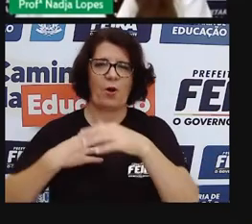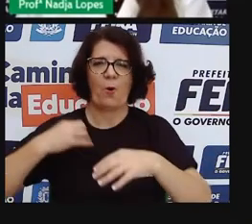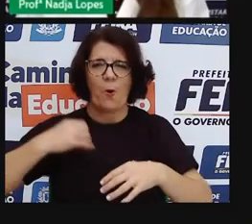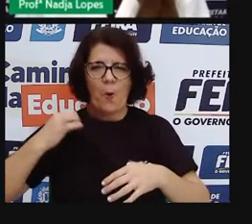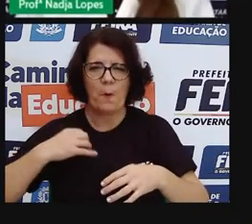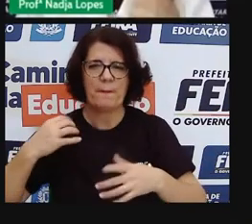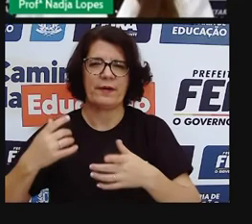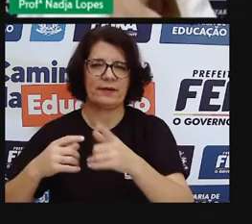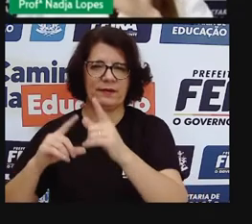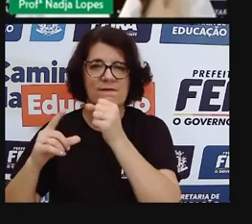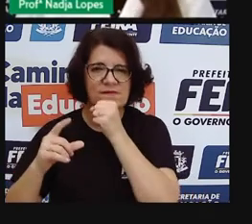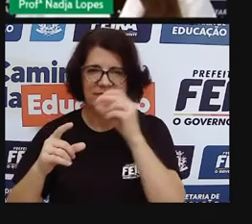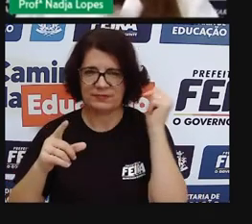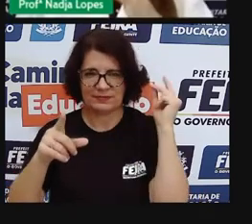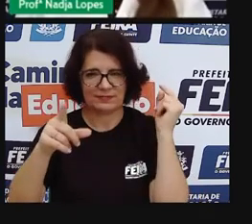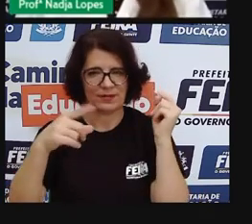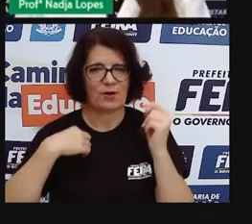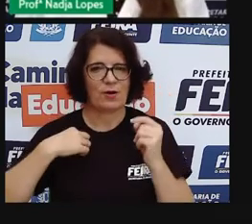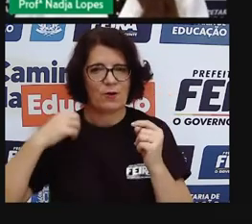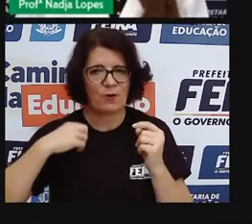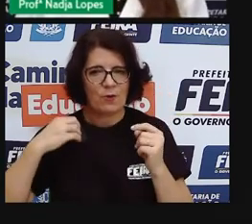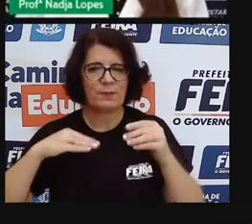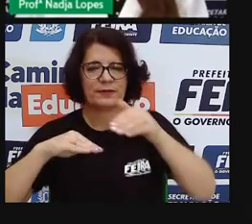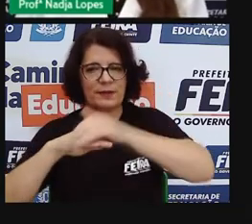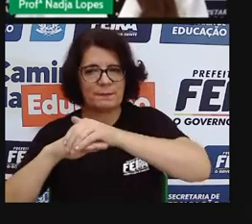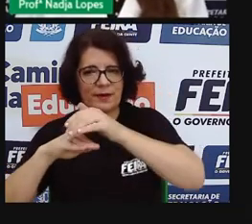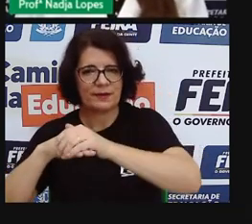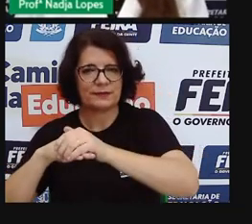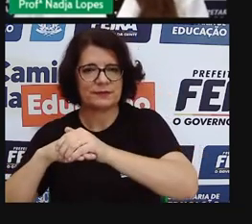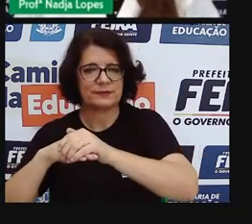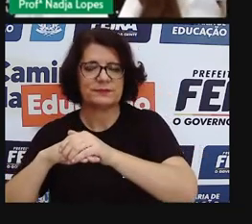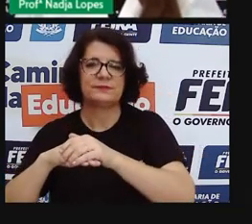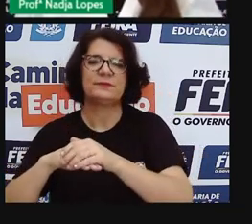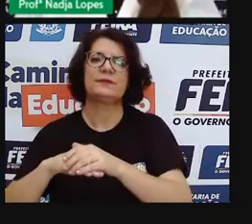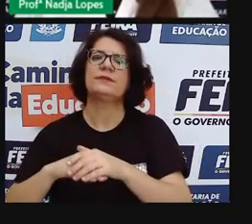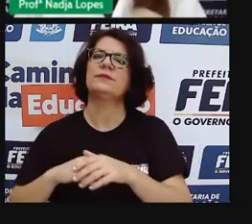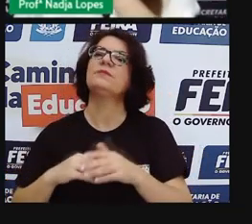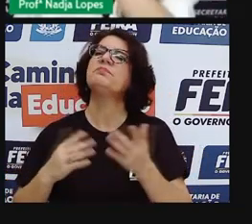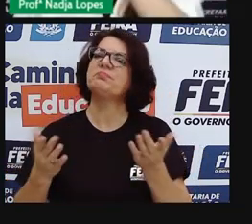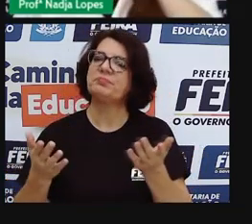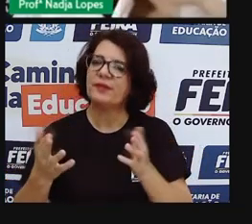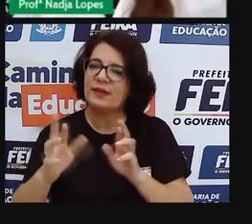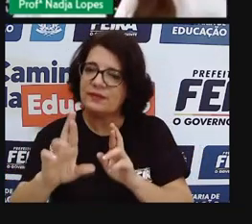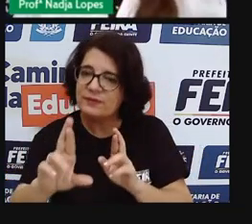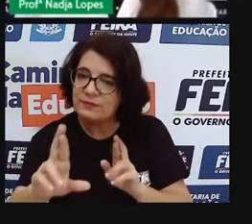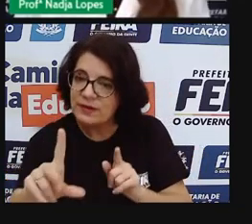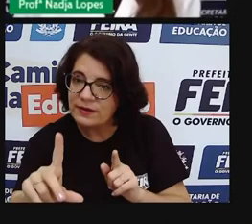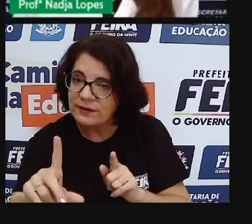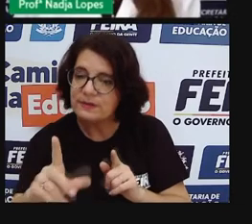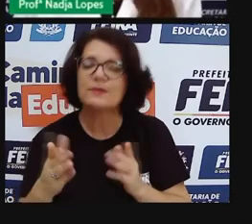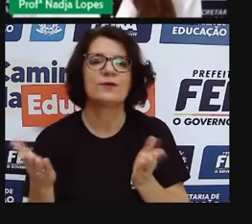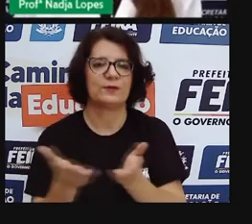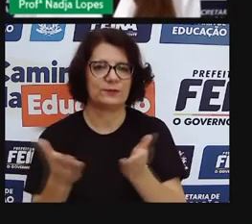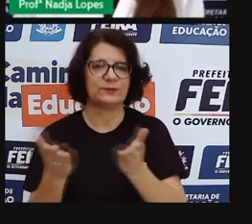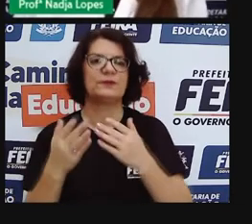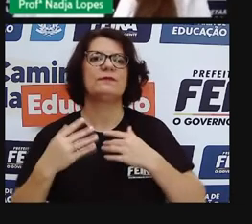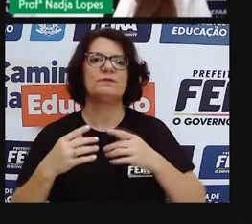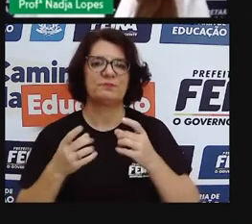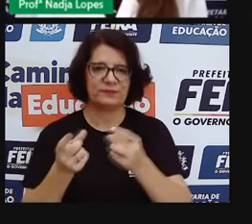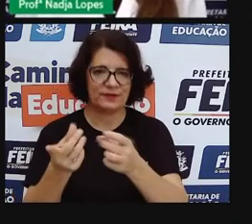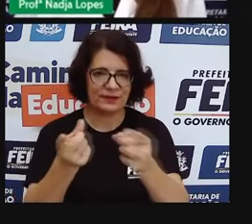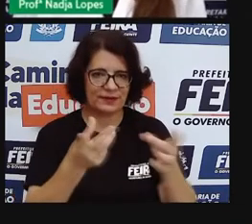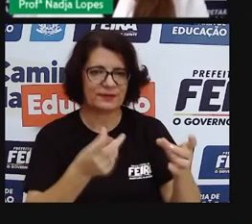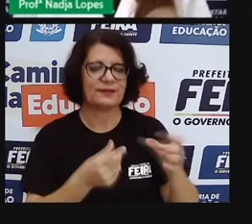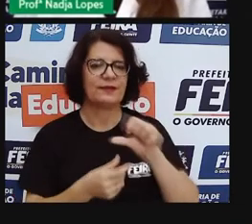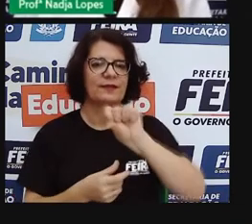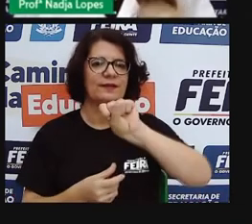de sapato, né, não acabou. A gente ainda vê que é muito forte ali. As barracas, naquele meio, né, das salas Barbosa ali, tem